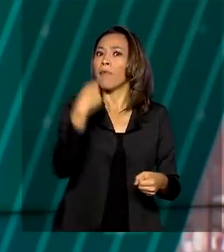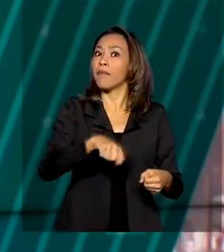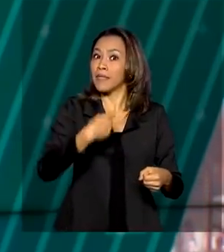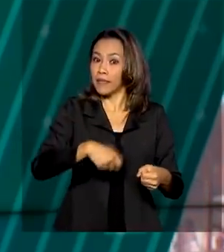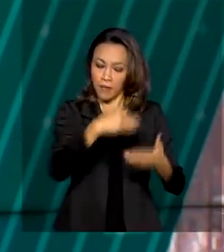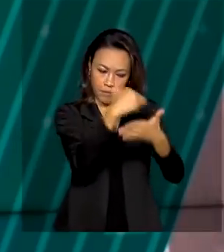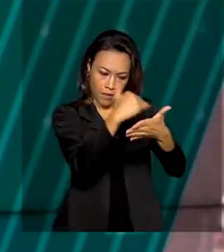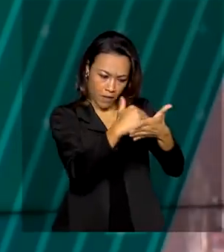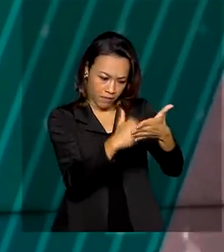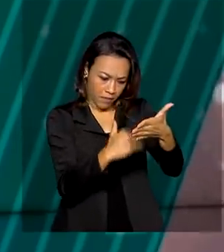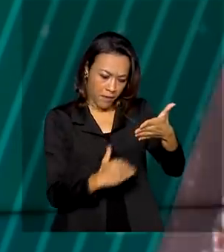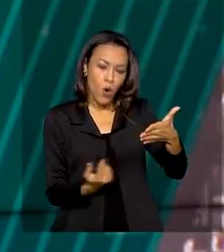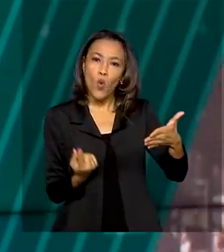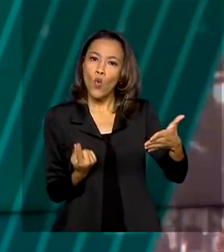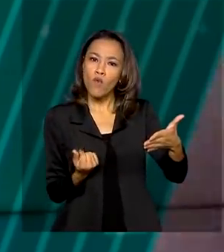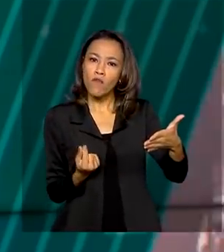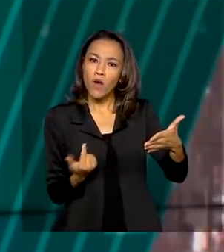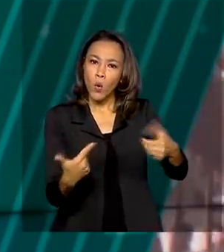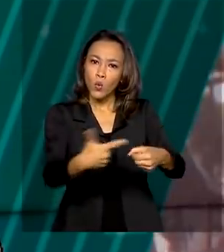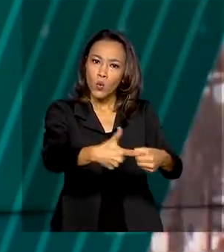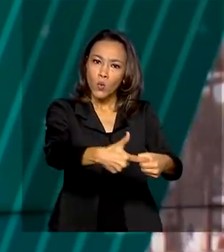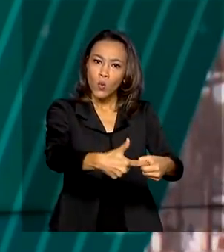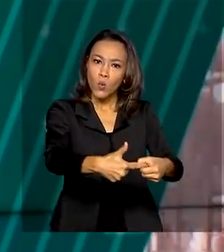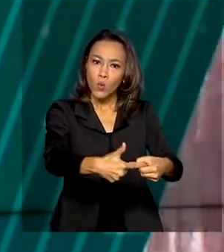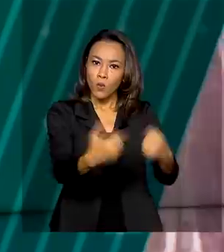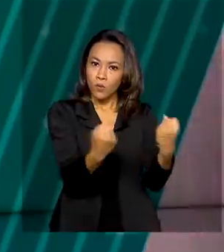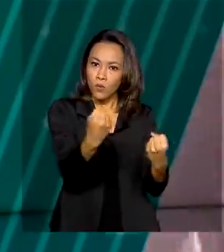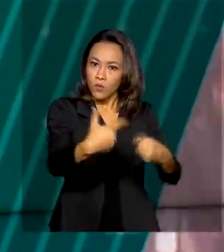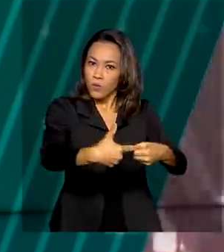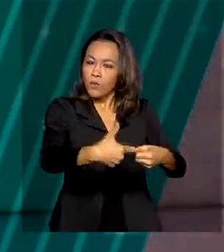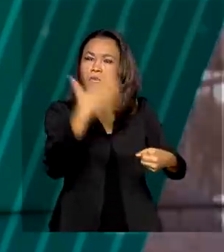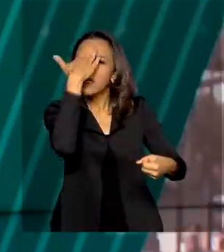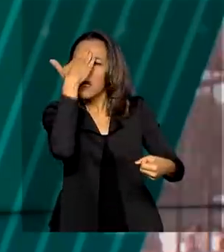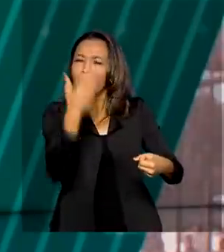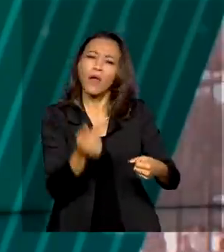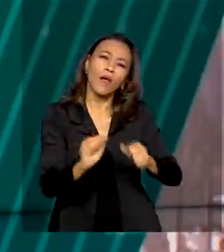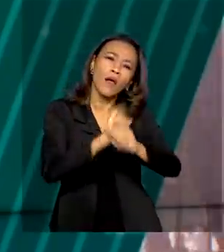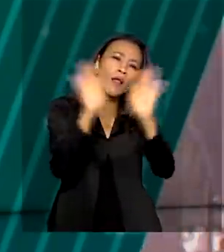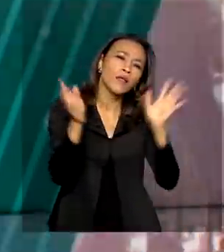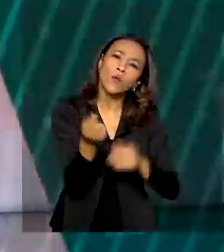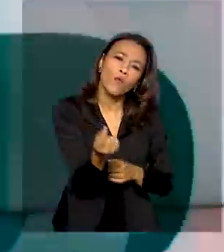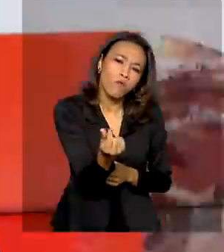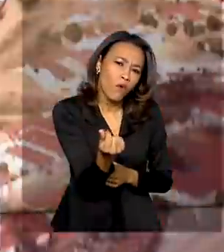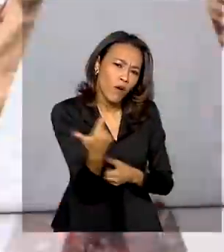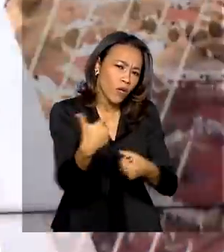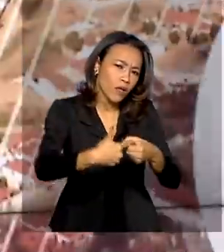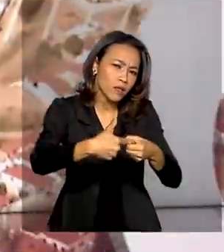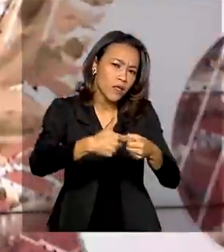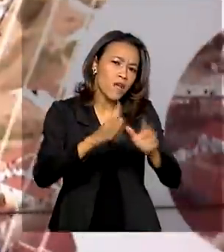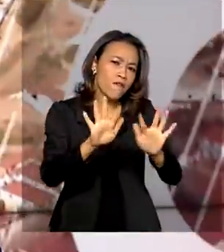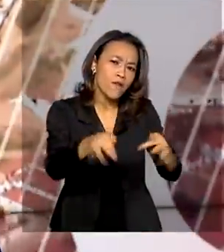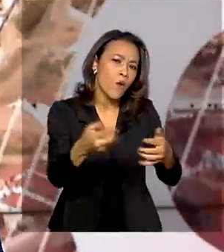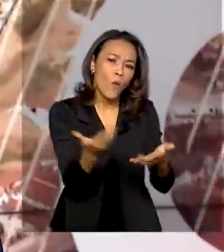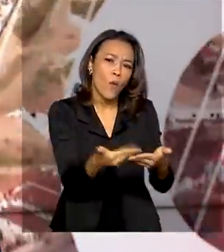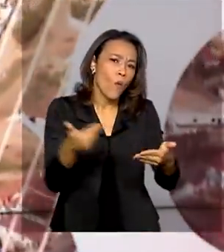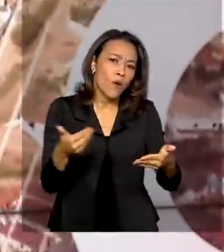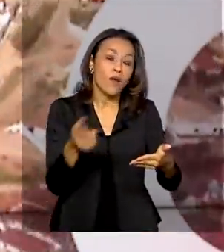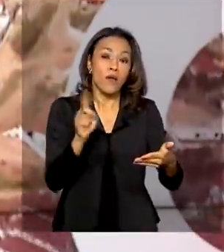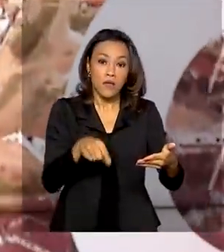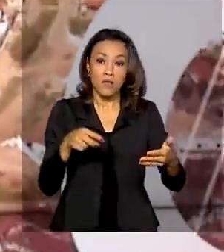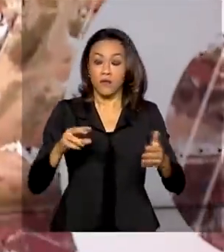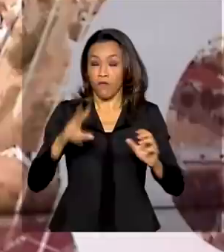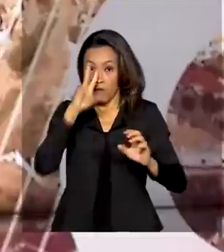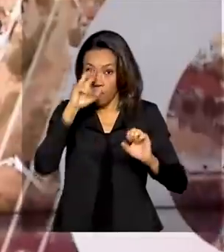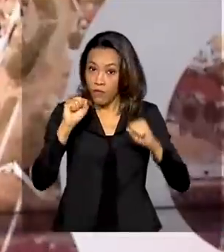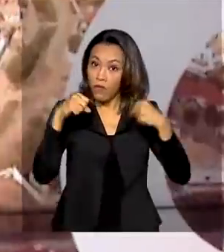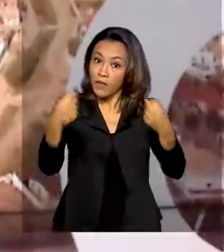valor cobrado na bomba para que o consumidor tenha mais clareza sobre o preço final. Segundo o governo federal, a medida fortalece um dos